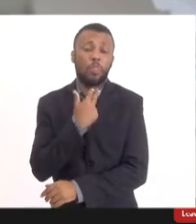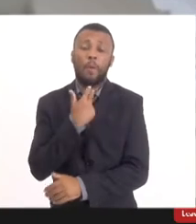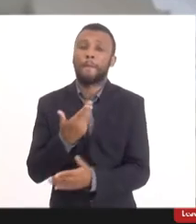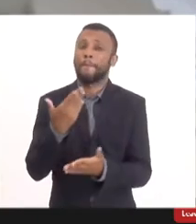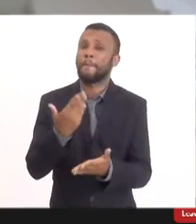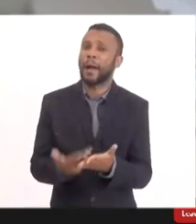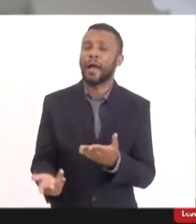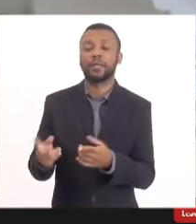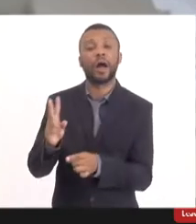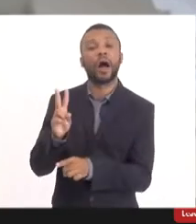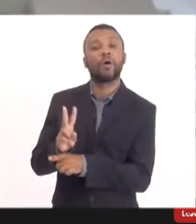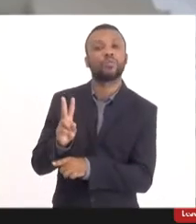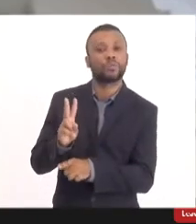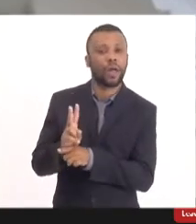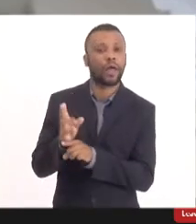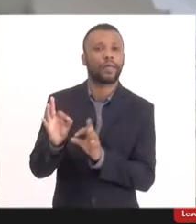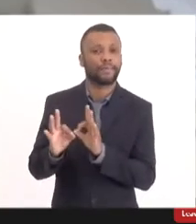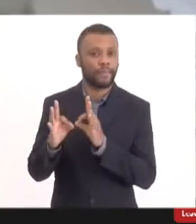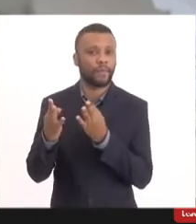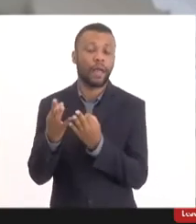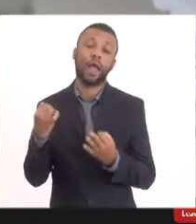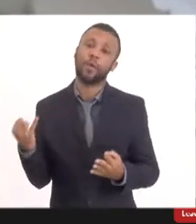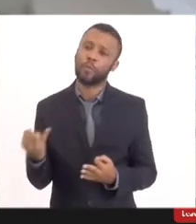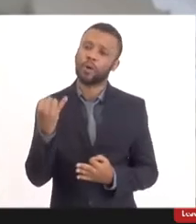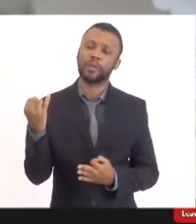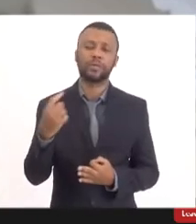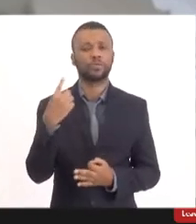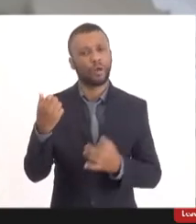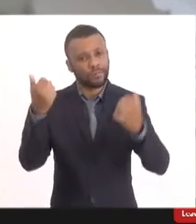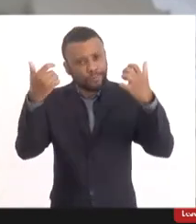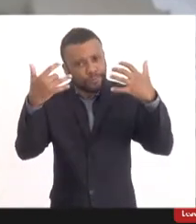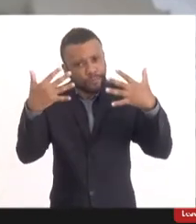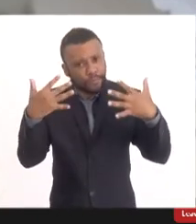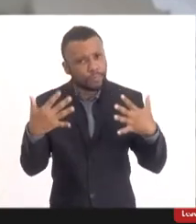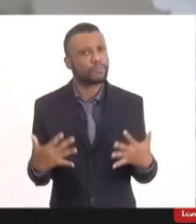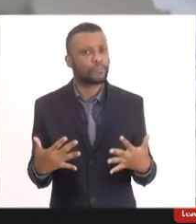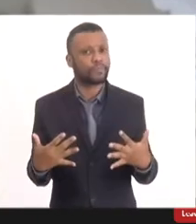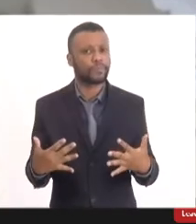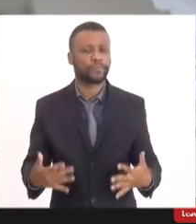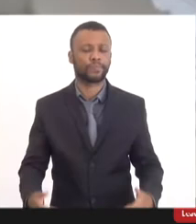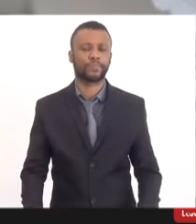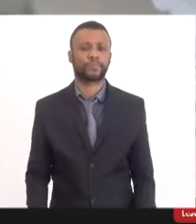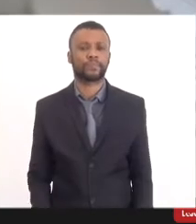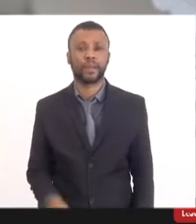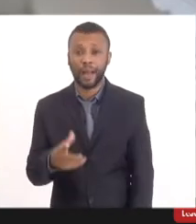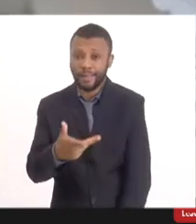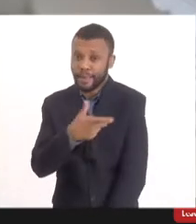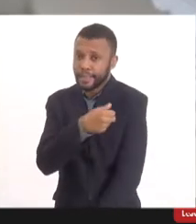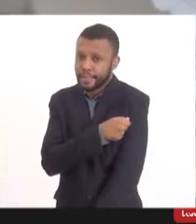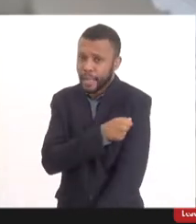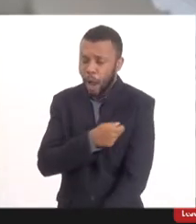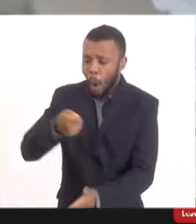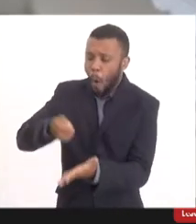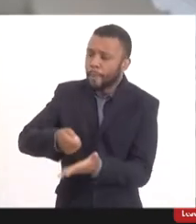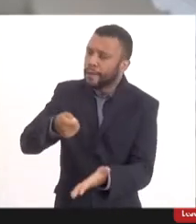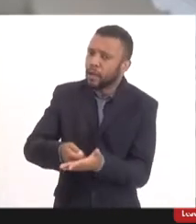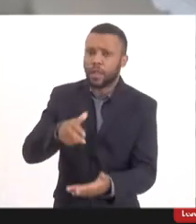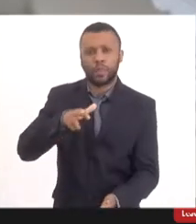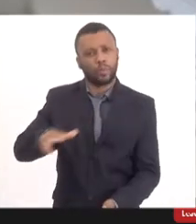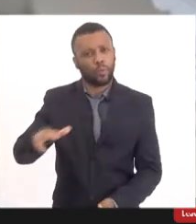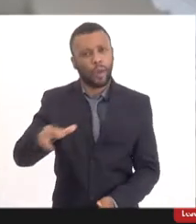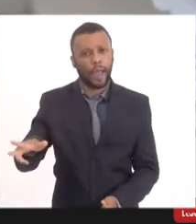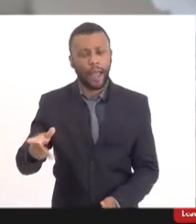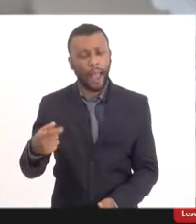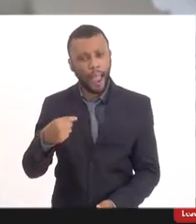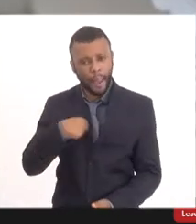é muito importante pontuar, justamente pelo que já foi dito inúmeras vezes. Não, a vacina não é obrigatória. E aqui